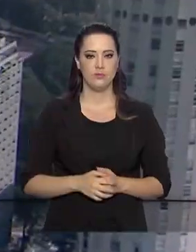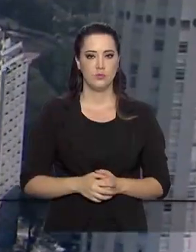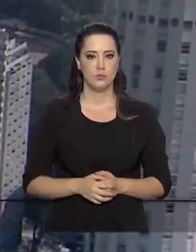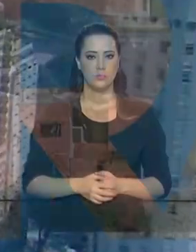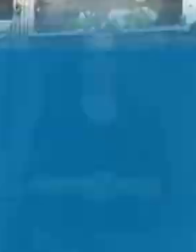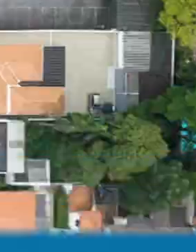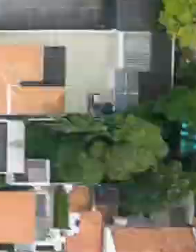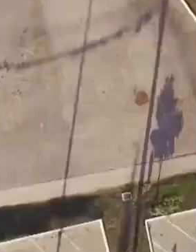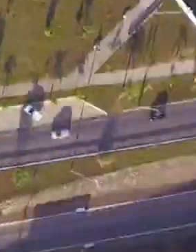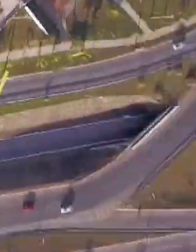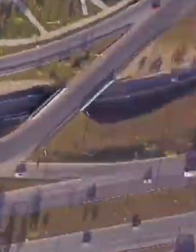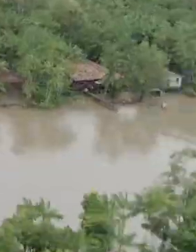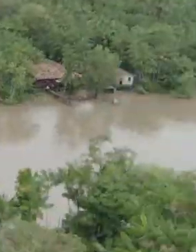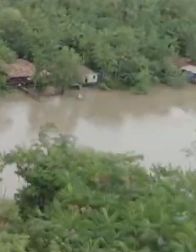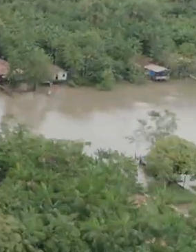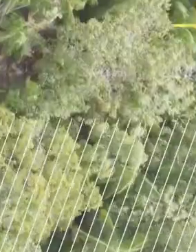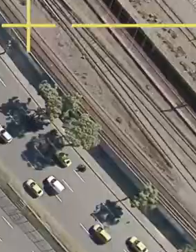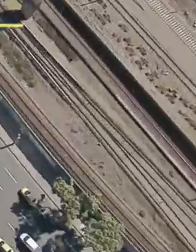lá!